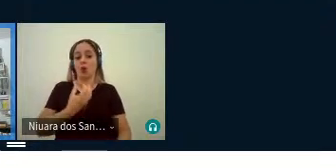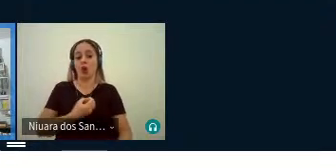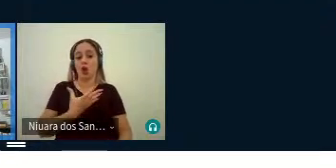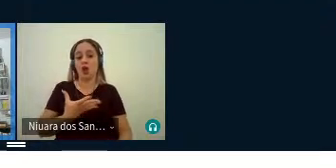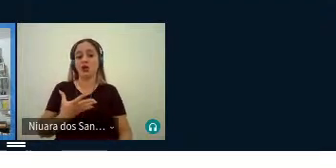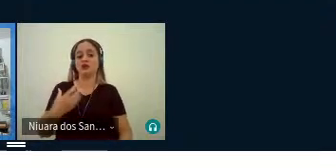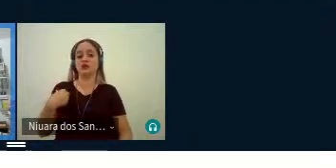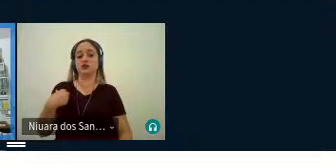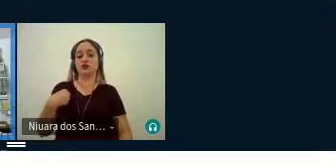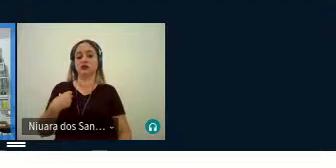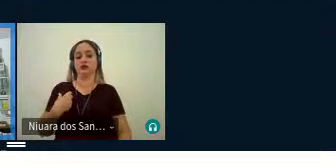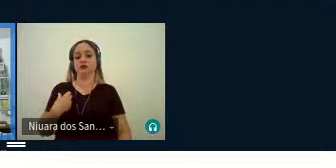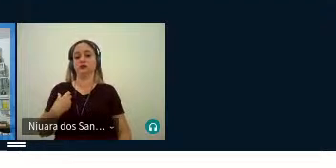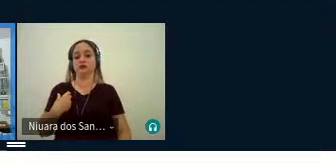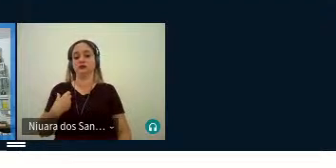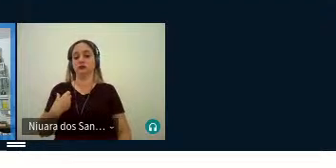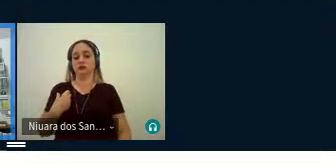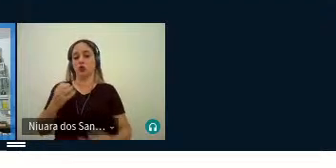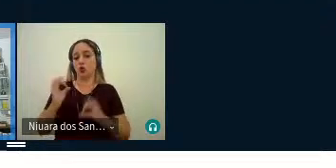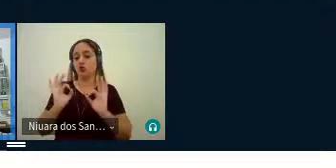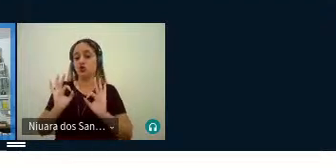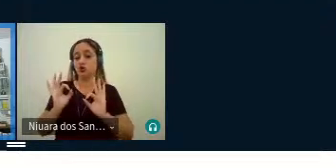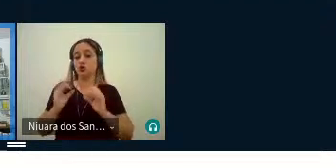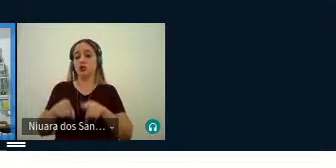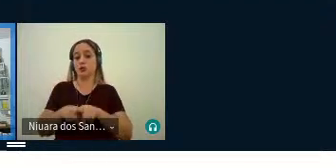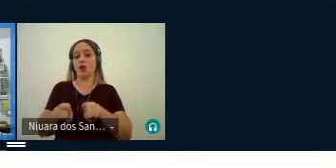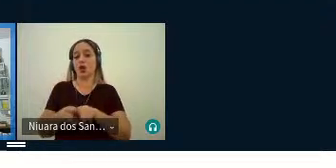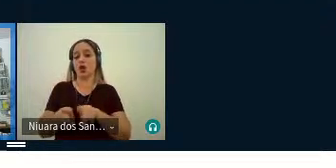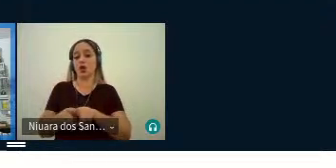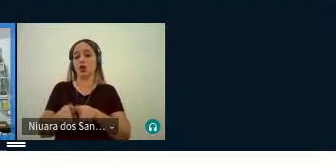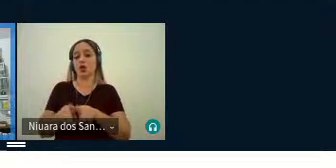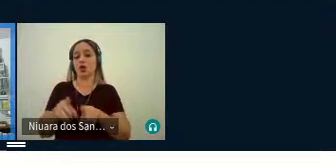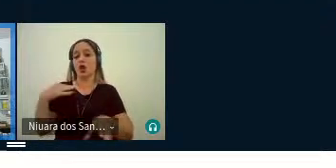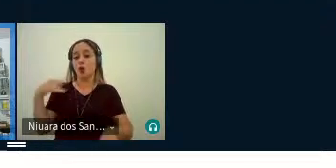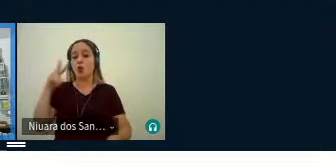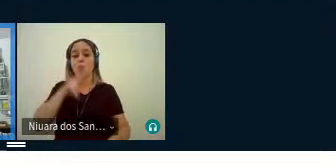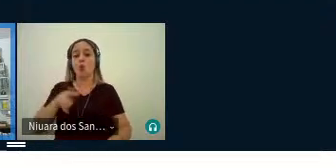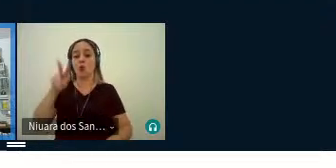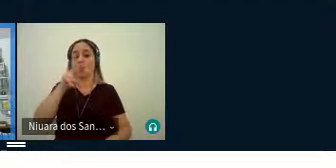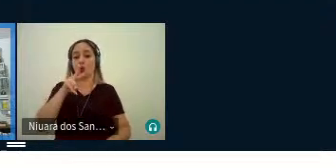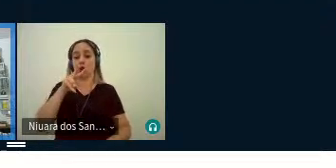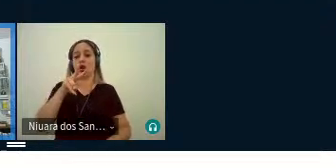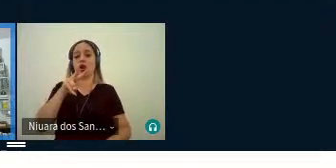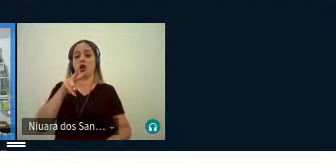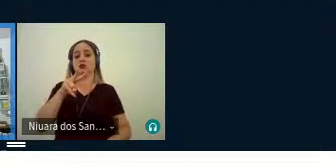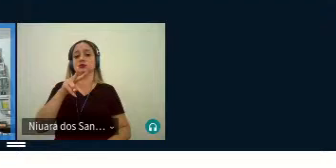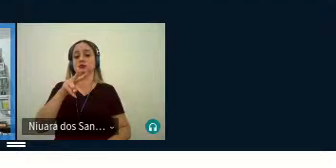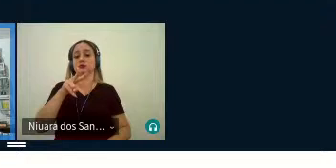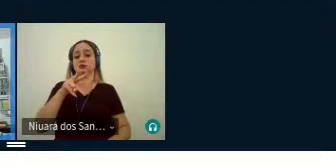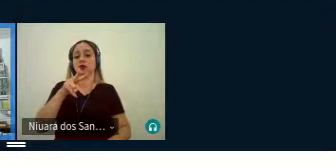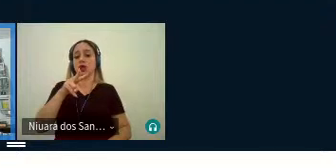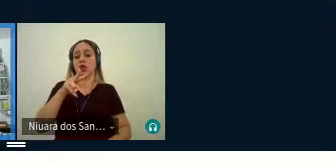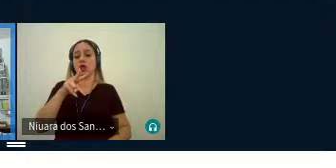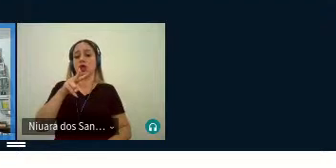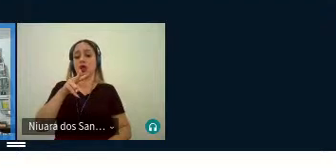elegância, olhar muito, conhecer de forma verticalizada o texto original,